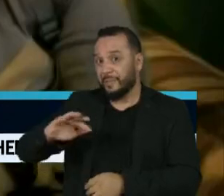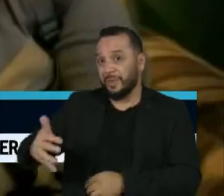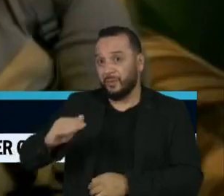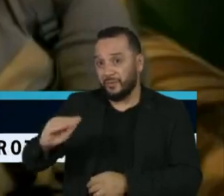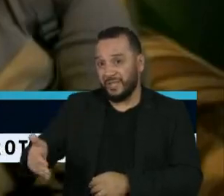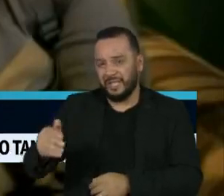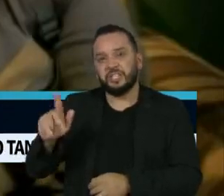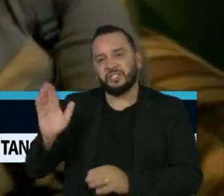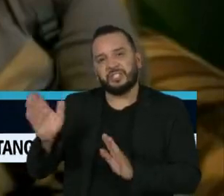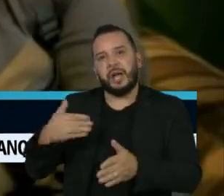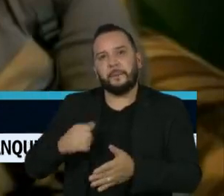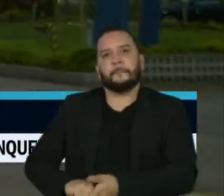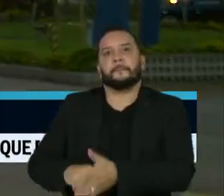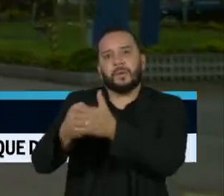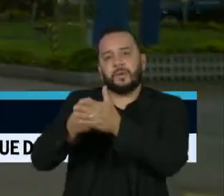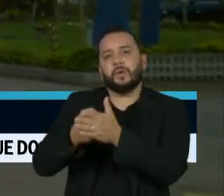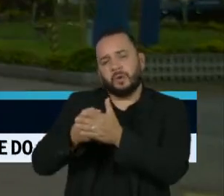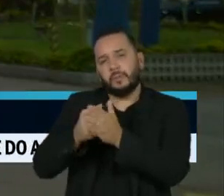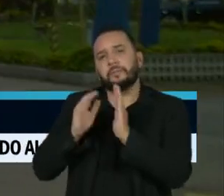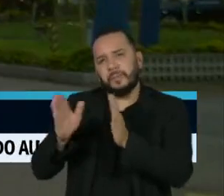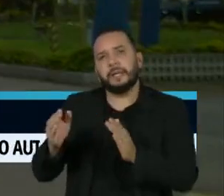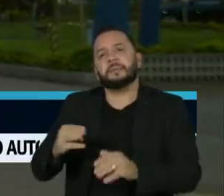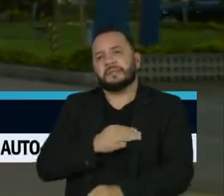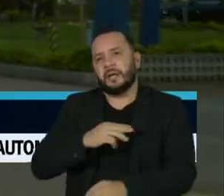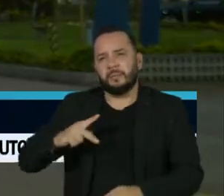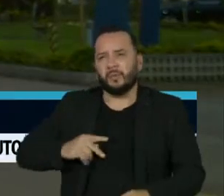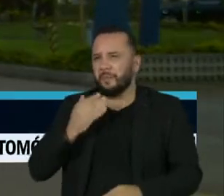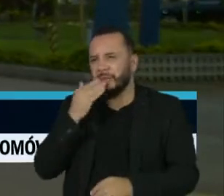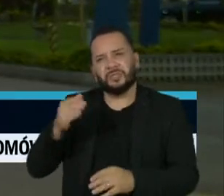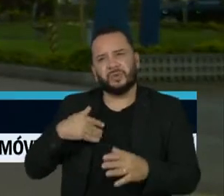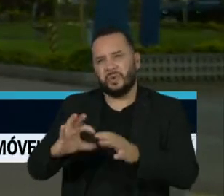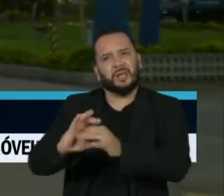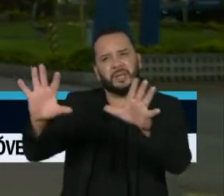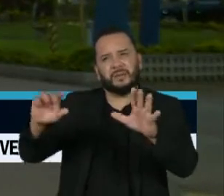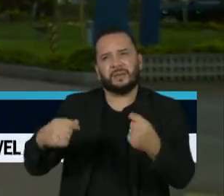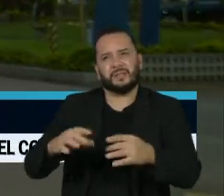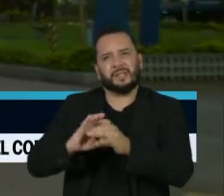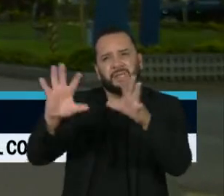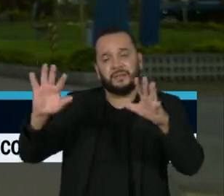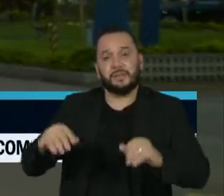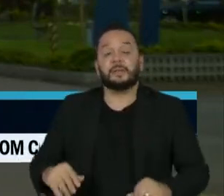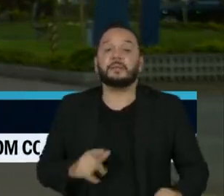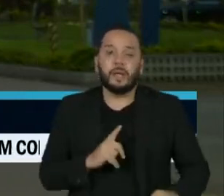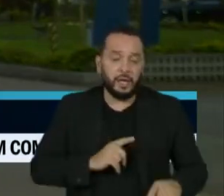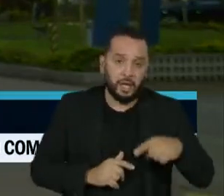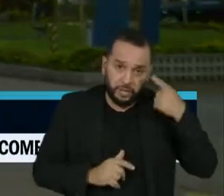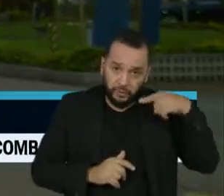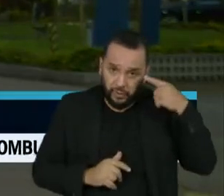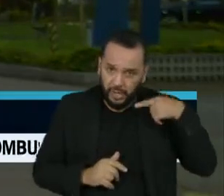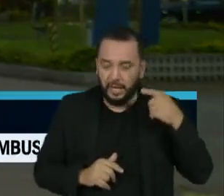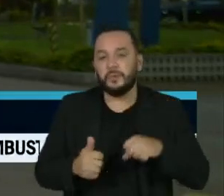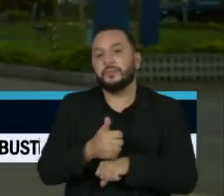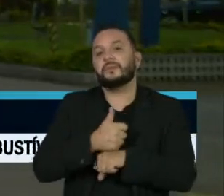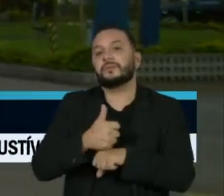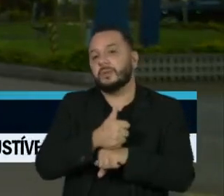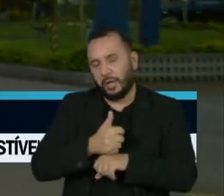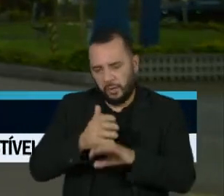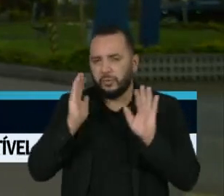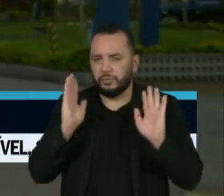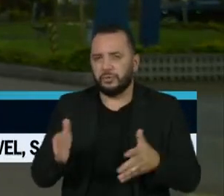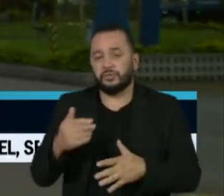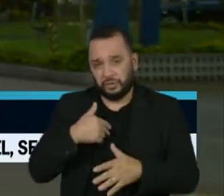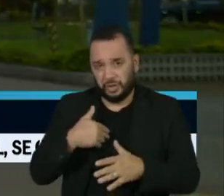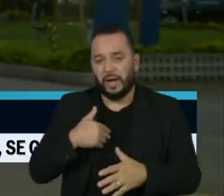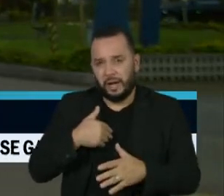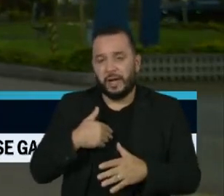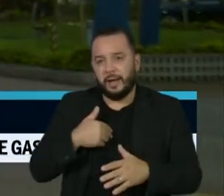derrube a censura ao longa. Advogadas especializadas na defesa da liberdade de expressão lançam na próxima semana